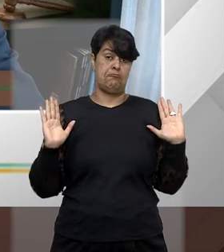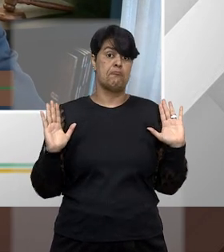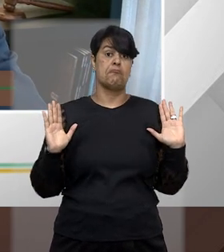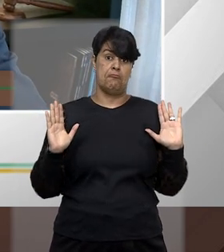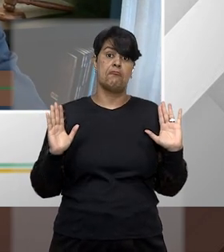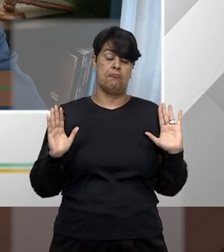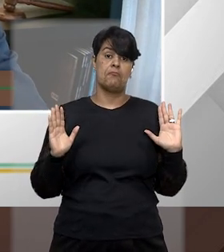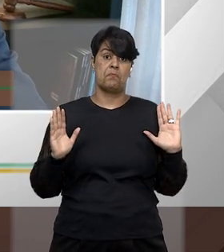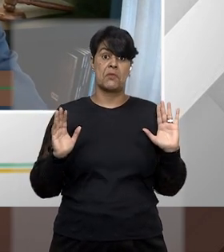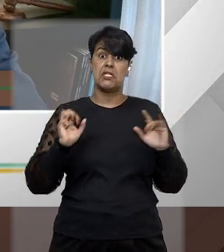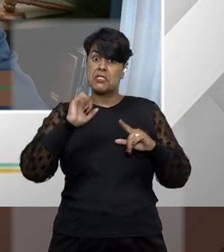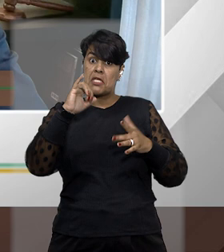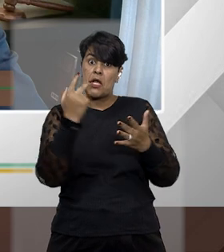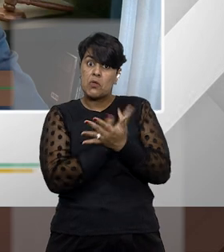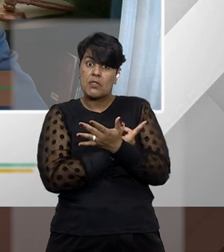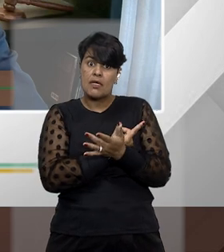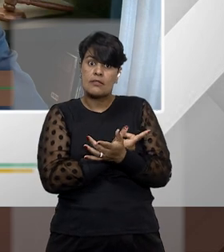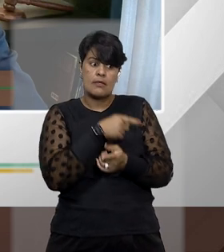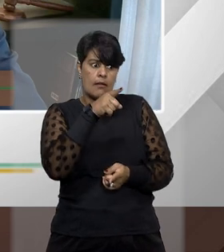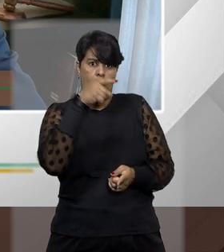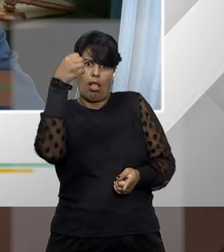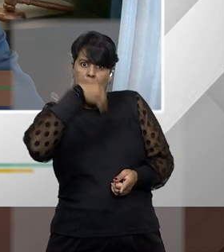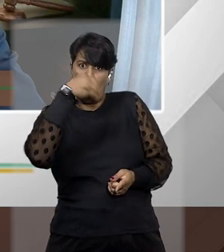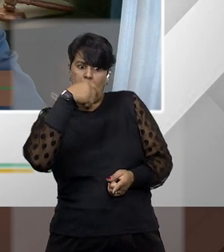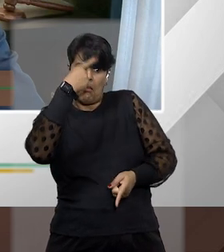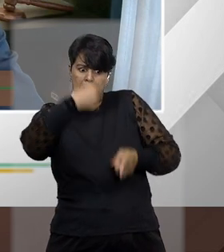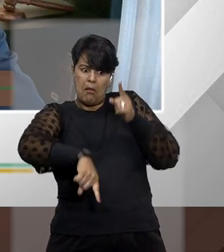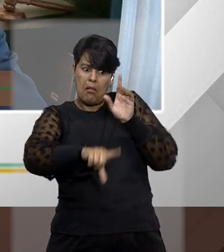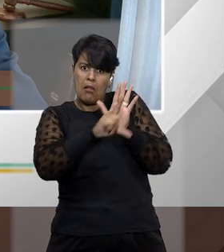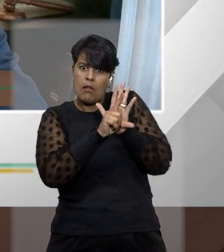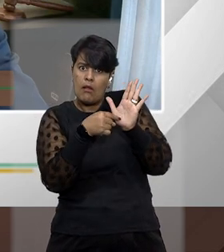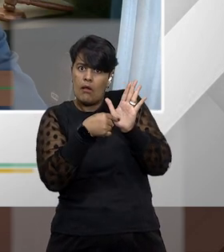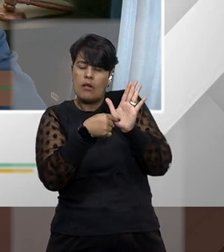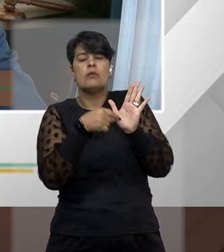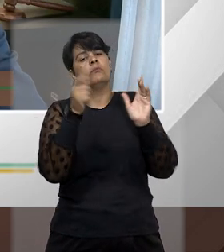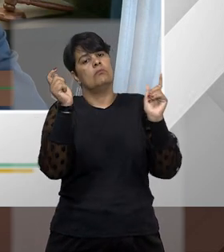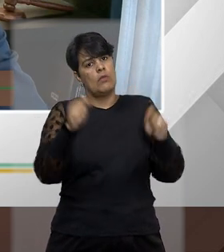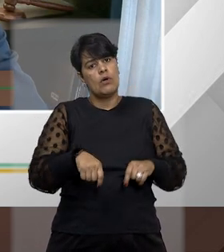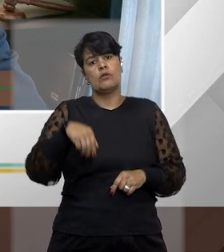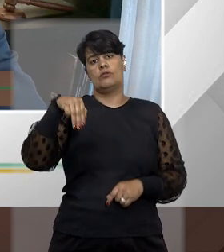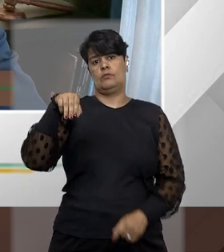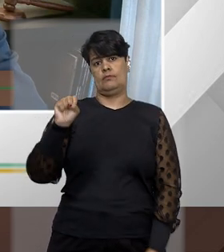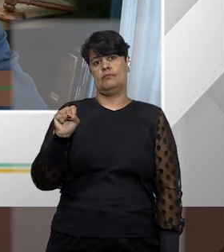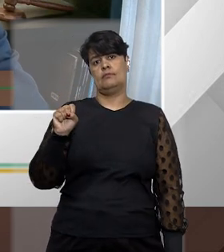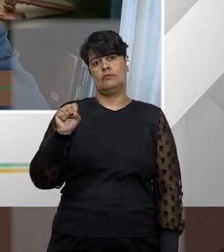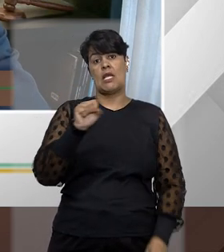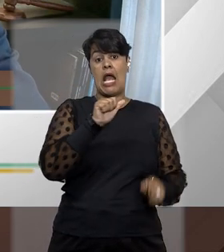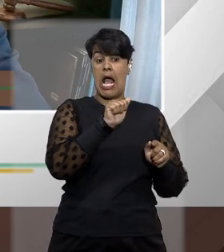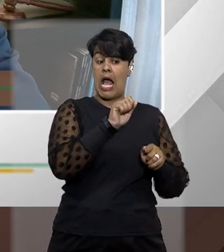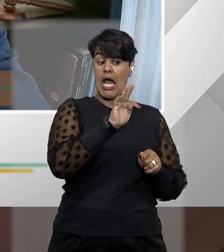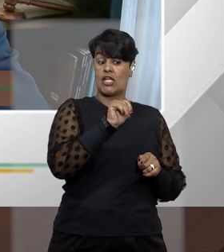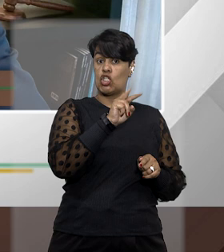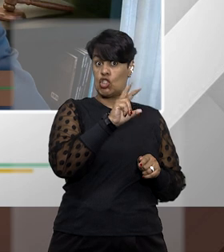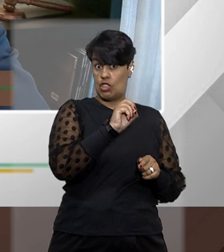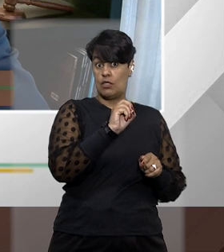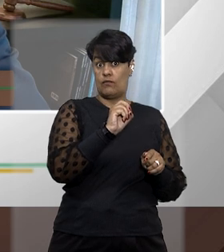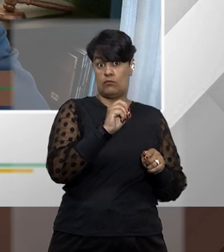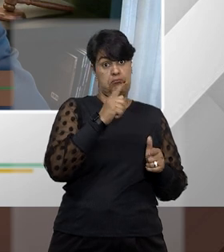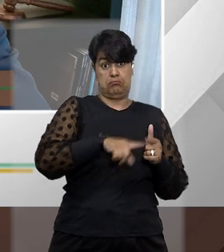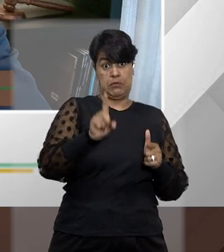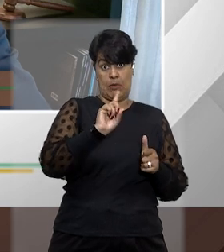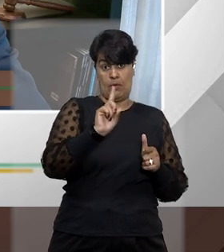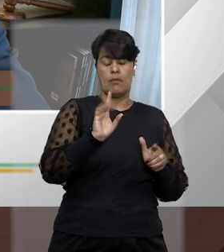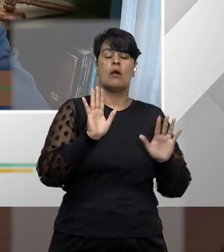público, se estiver sendo violado um direito líquido certo dele, que ele figure no polo ativo. E também, mais uma